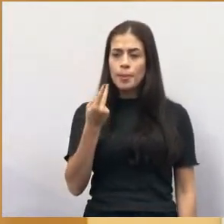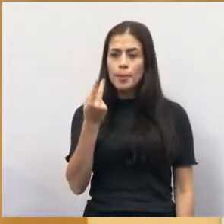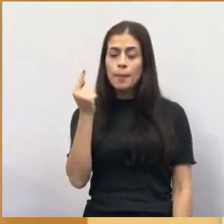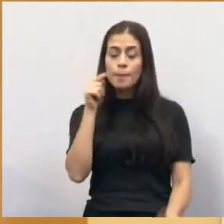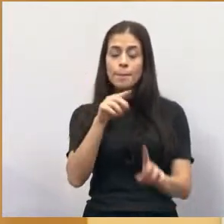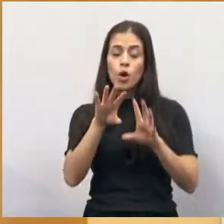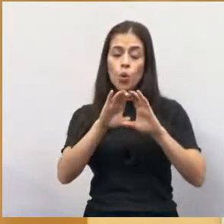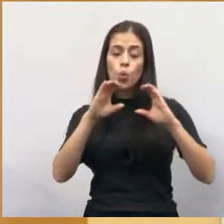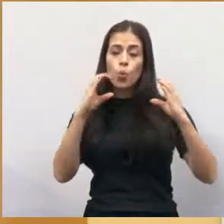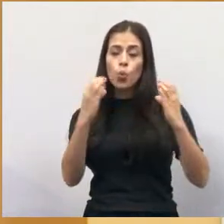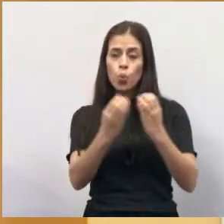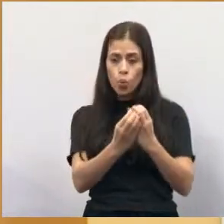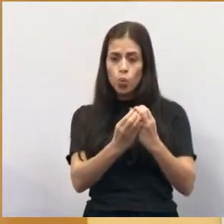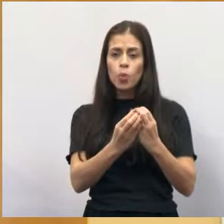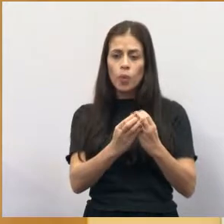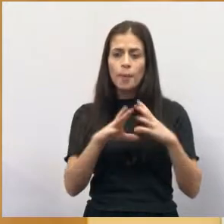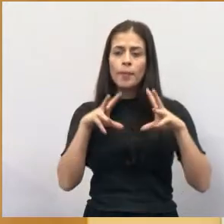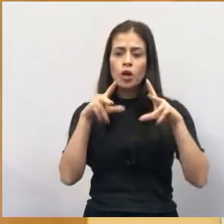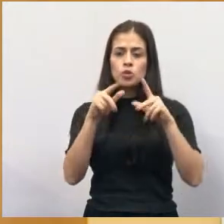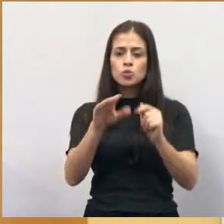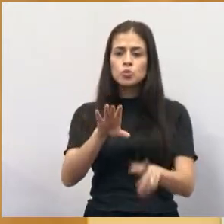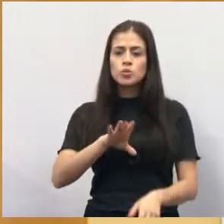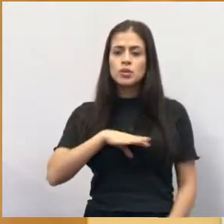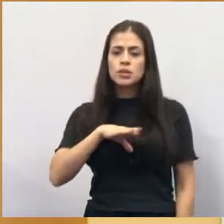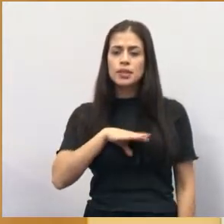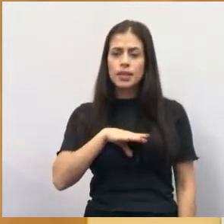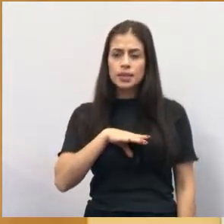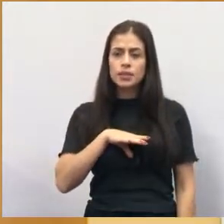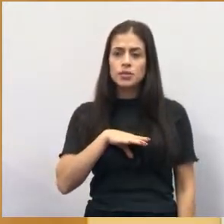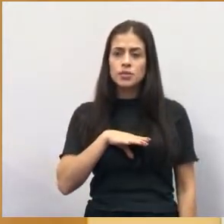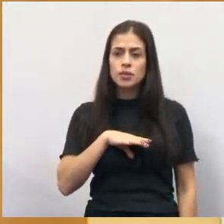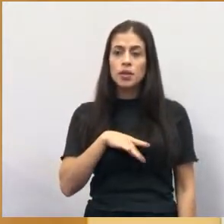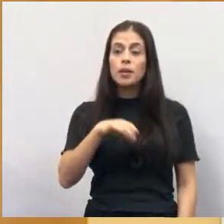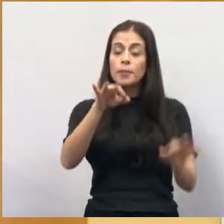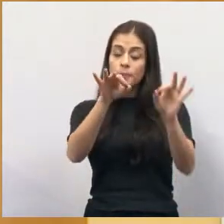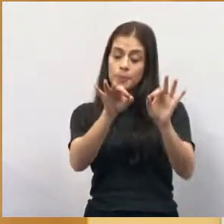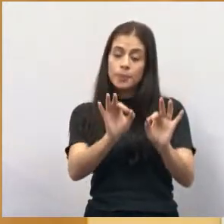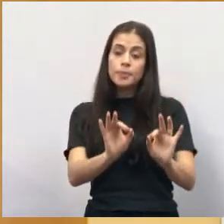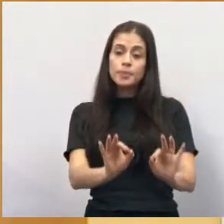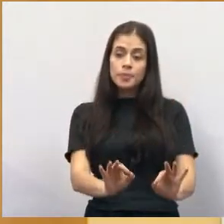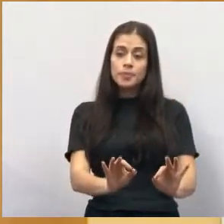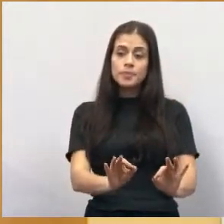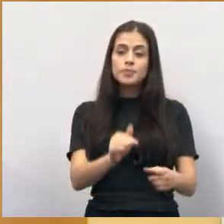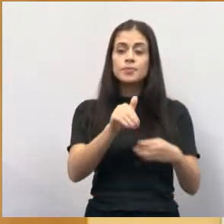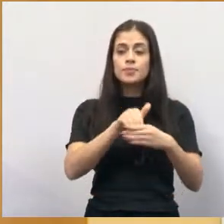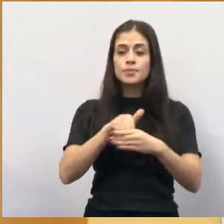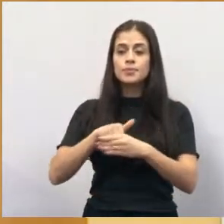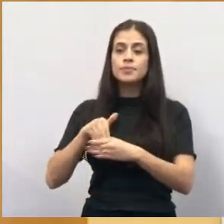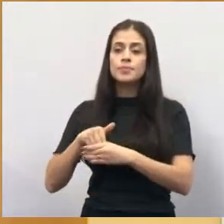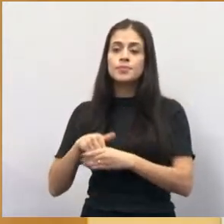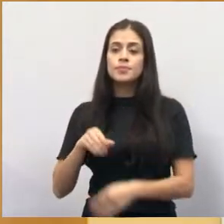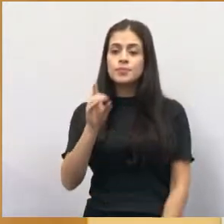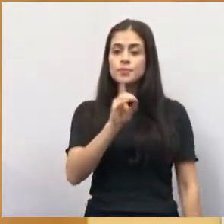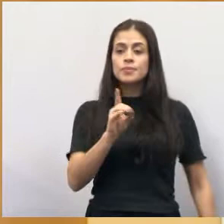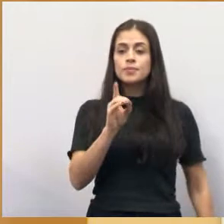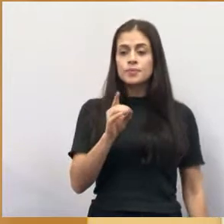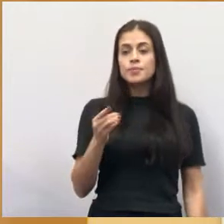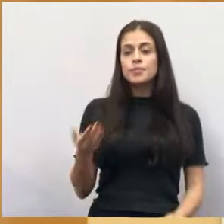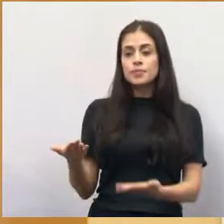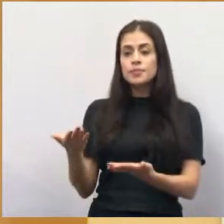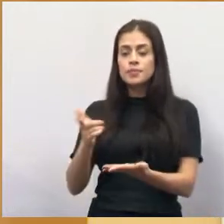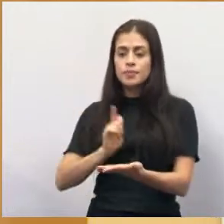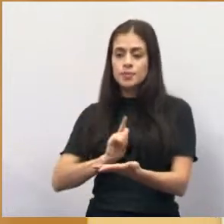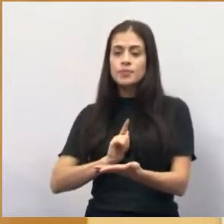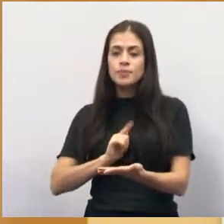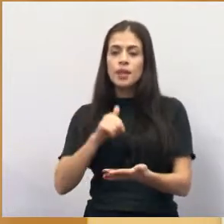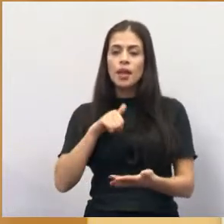coletivo para a nossa cidade. Então vocês podem ter a certeza que esses votos que esses deputados tiveram aqui em Jacareí